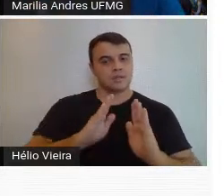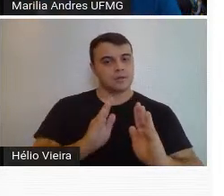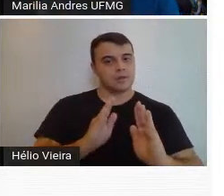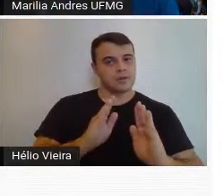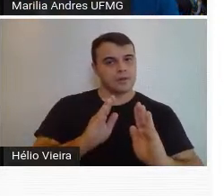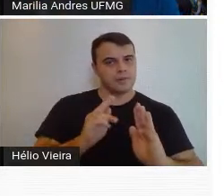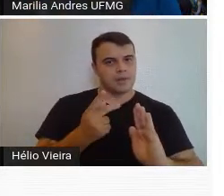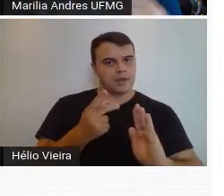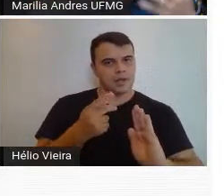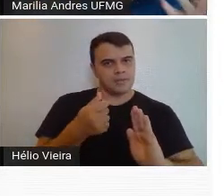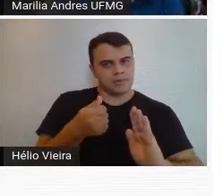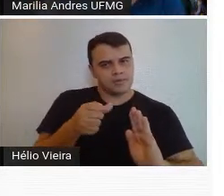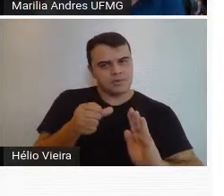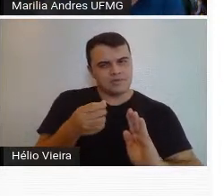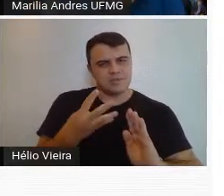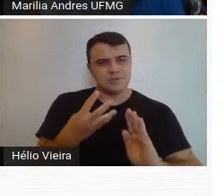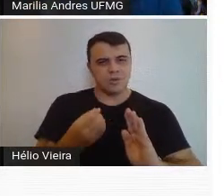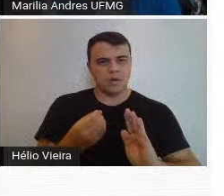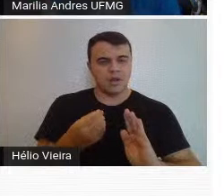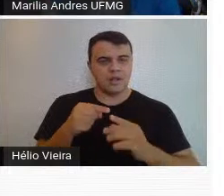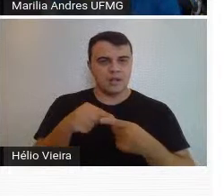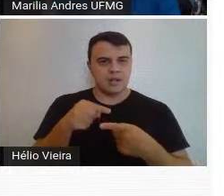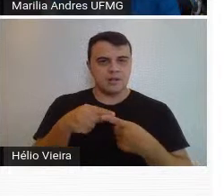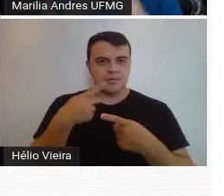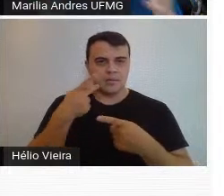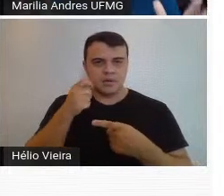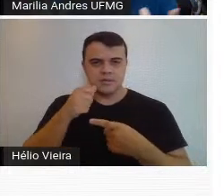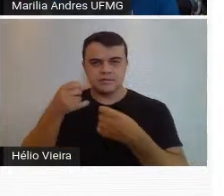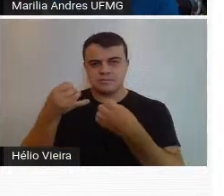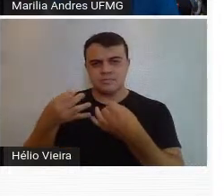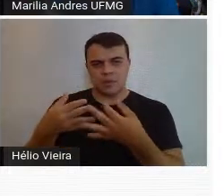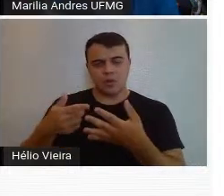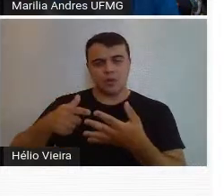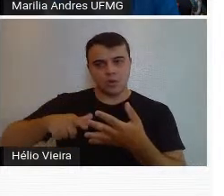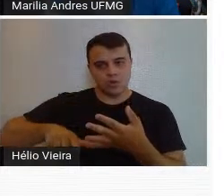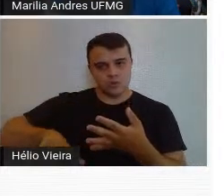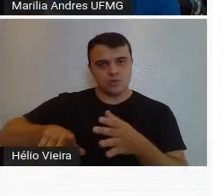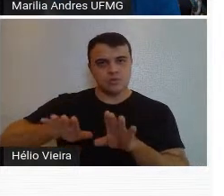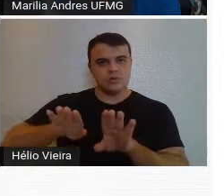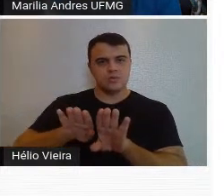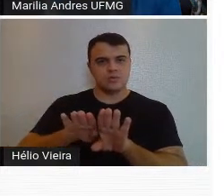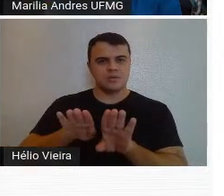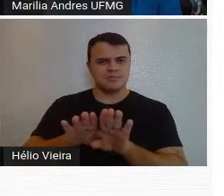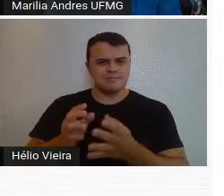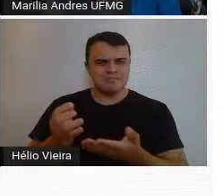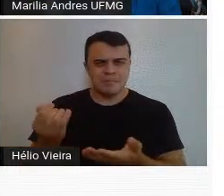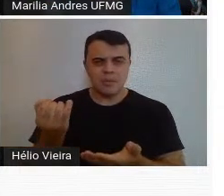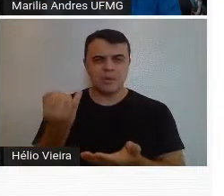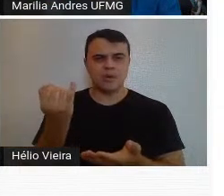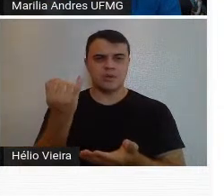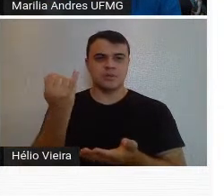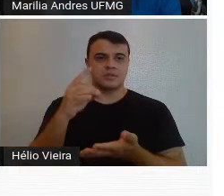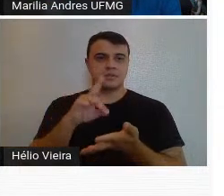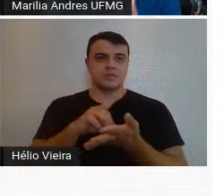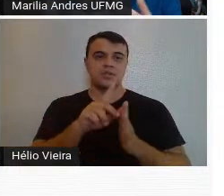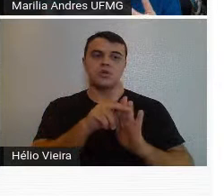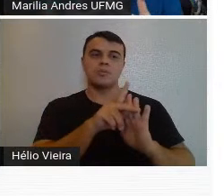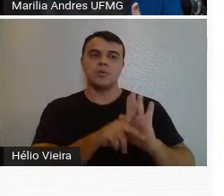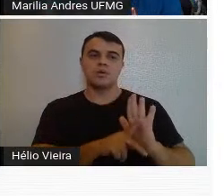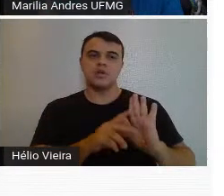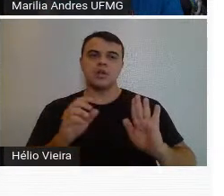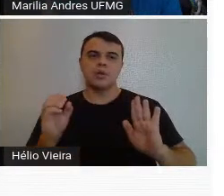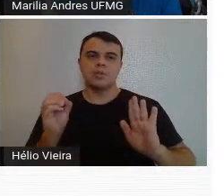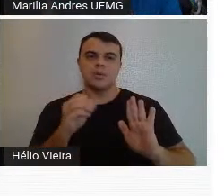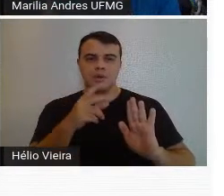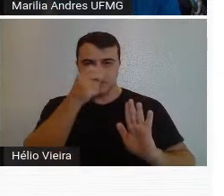na década de 40, que a Carol já falou, mas eu volto a falar da importância do projeto moderno da